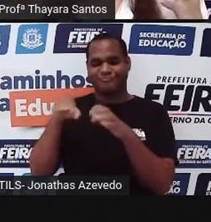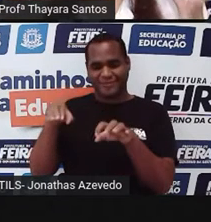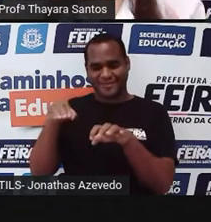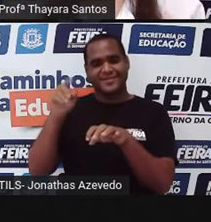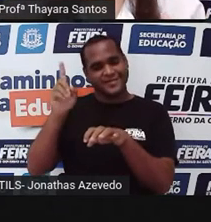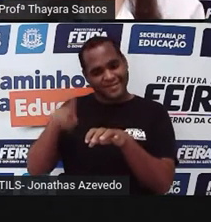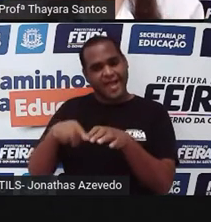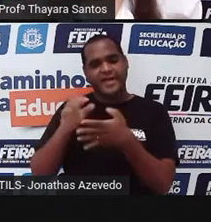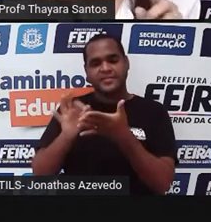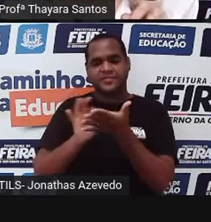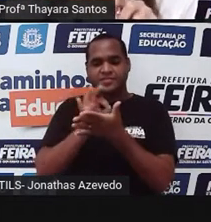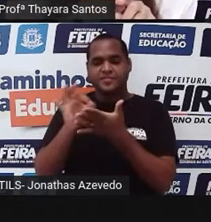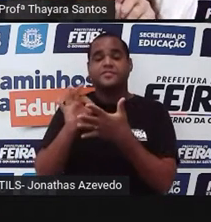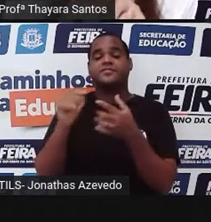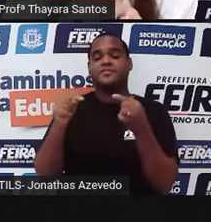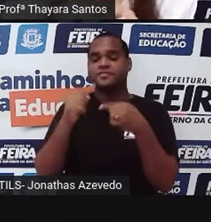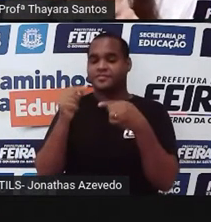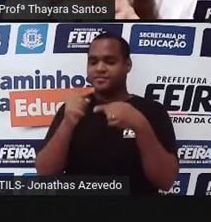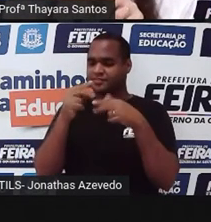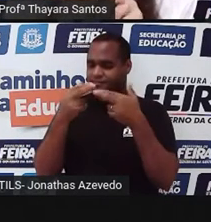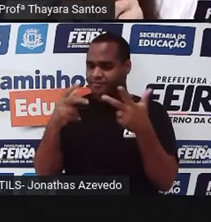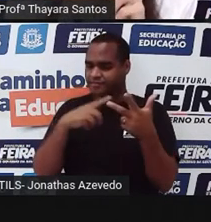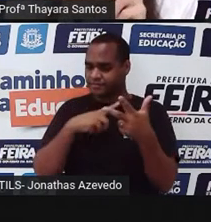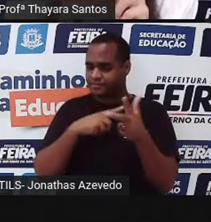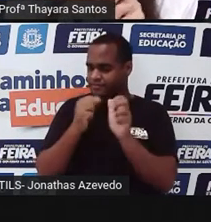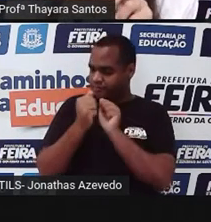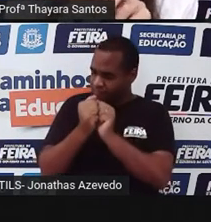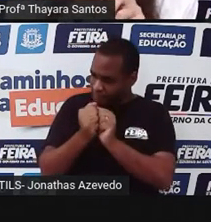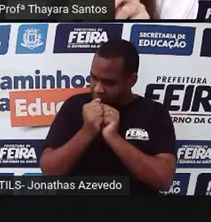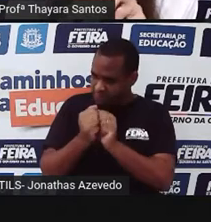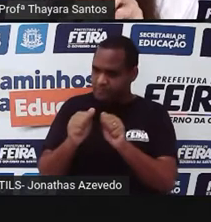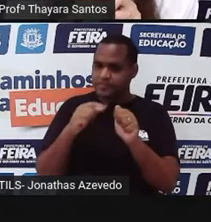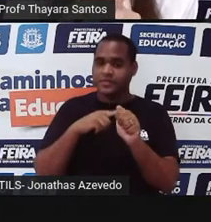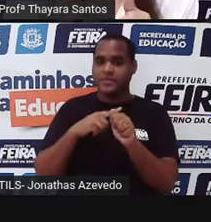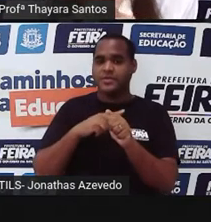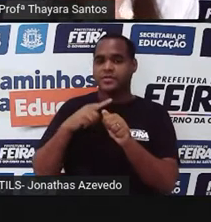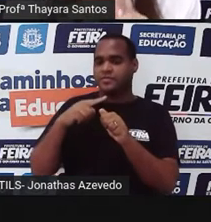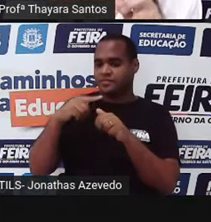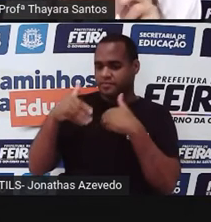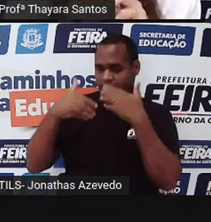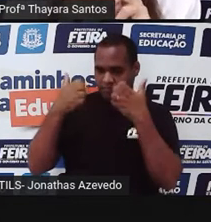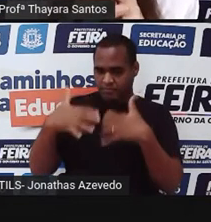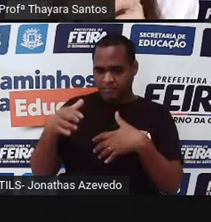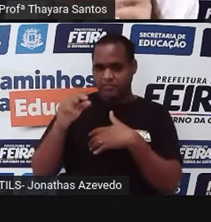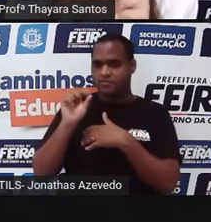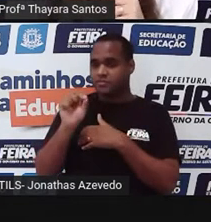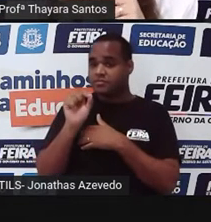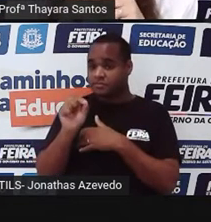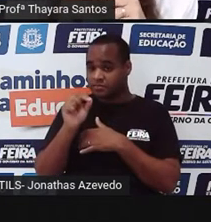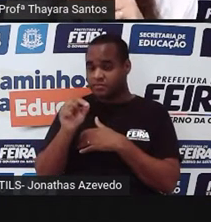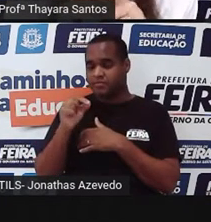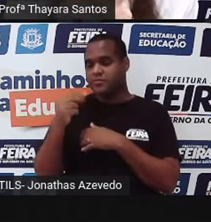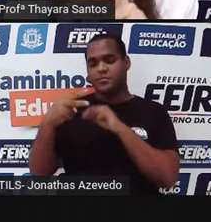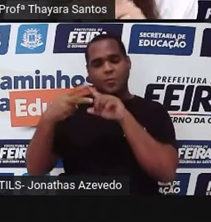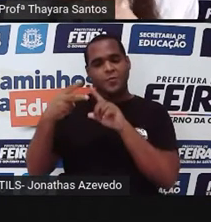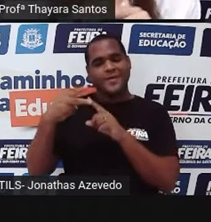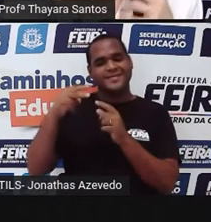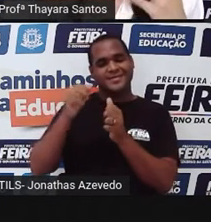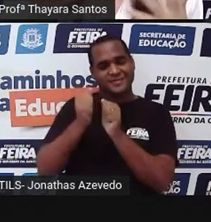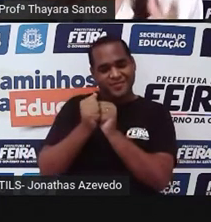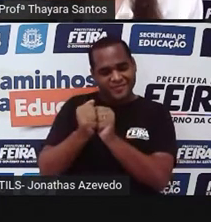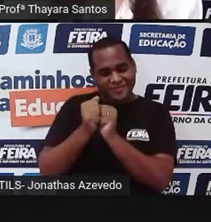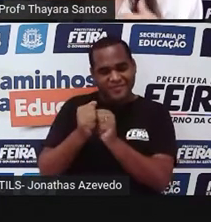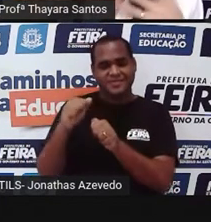Então, nesses casos, vão vir dois cromossomos juntos ali no mesmo loco gênico, né? Vai vir os dois cromossomos ali juntinhos